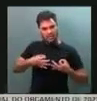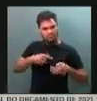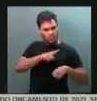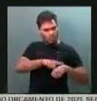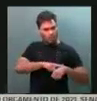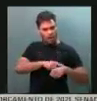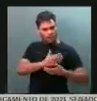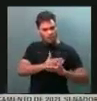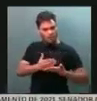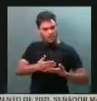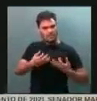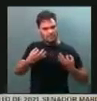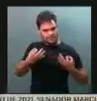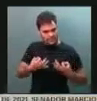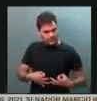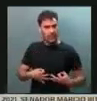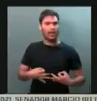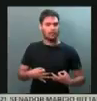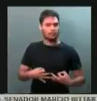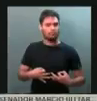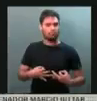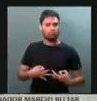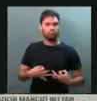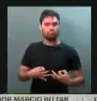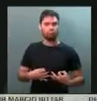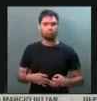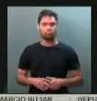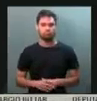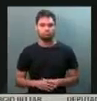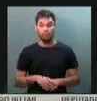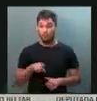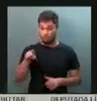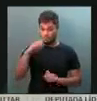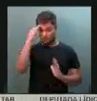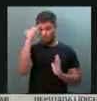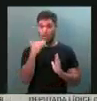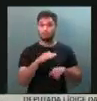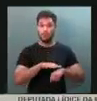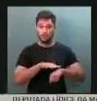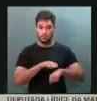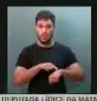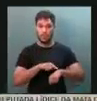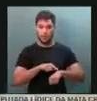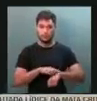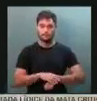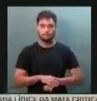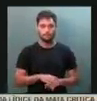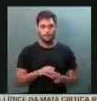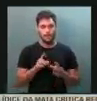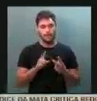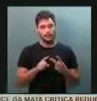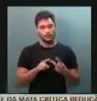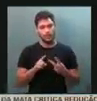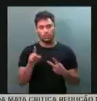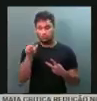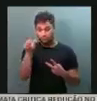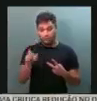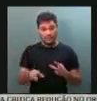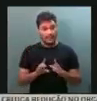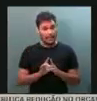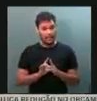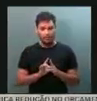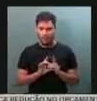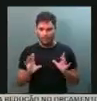horário de sessão tem que ser horário e o senhor cumpre. Segundo, pela liberdade